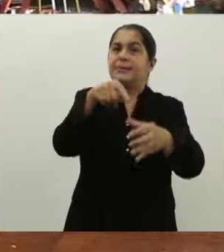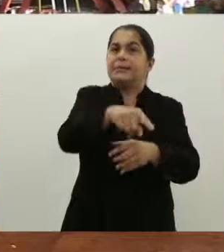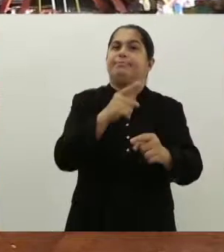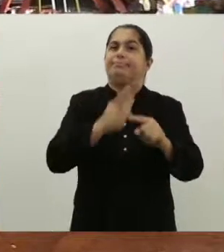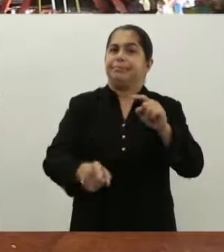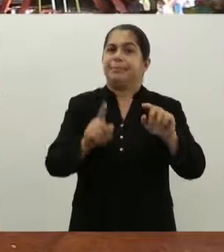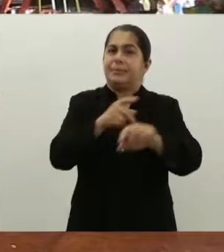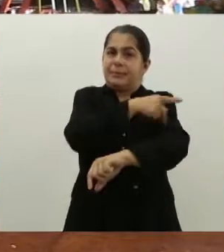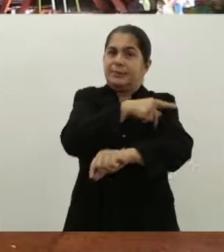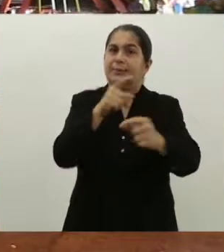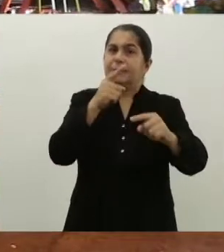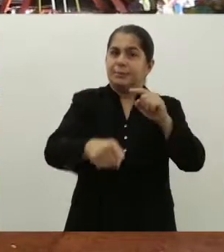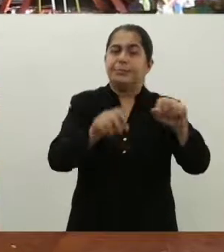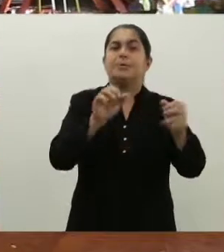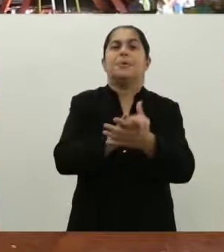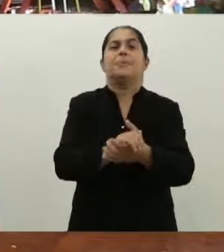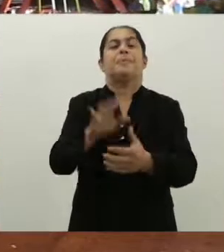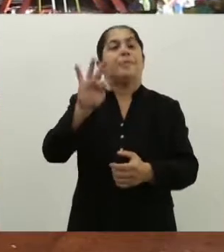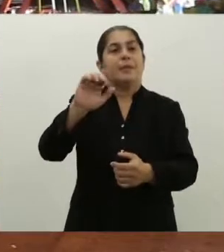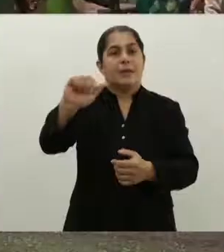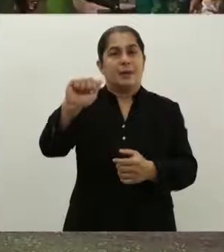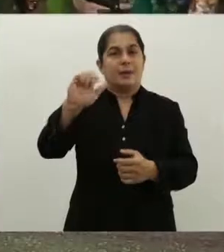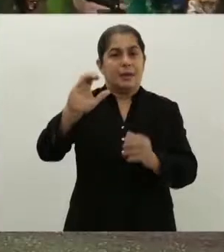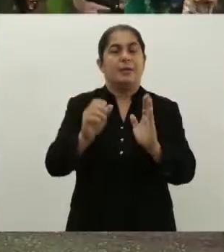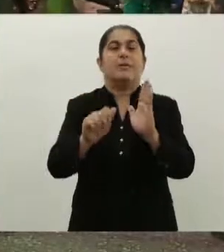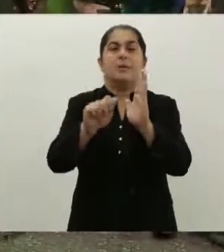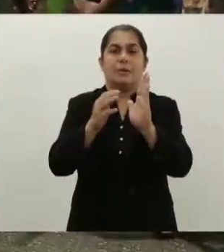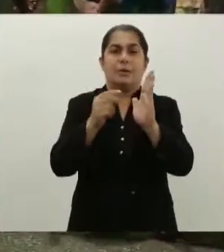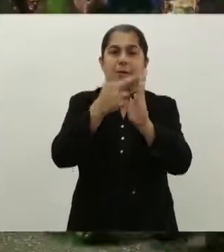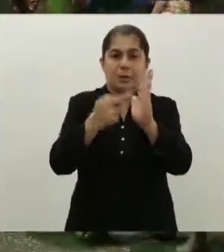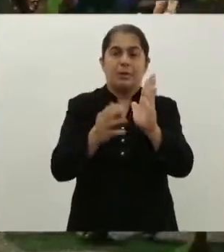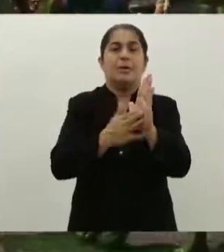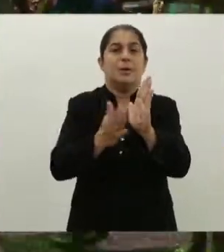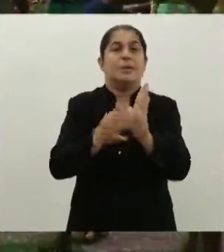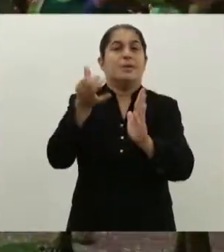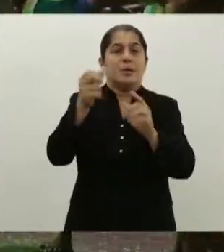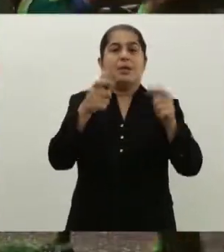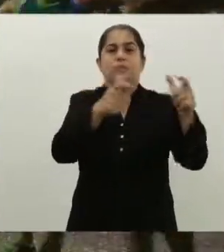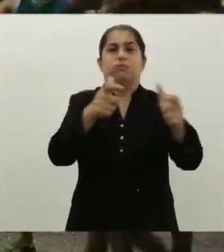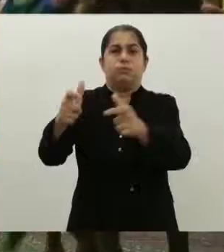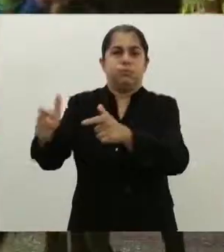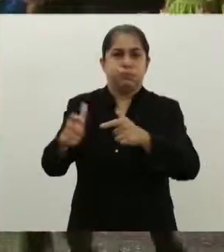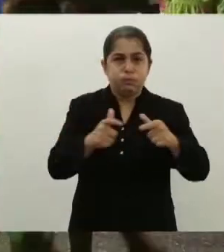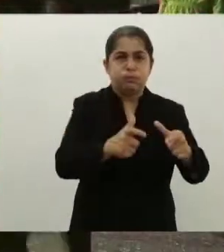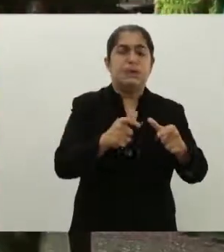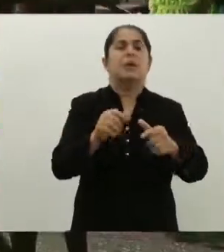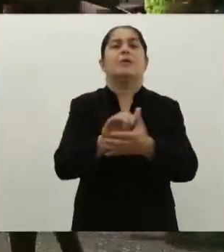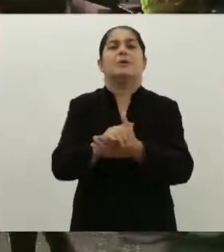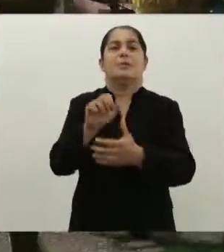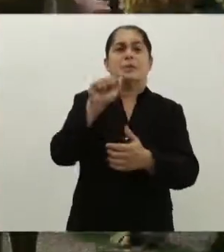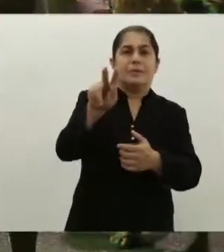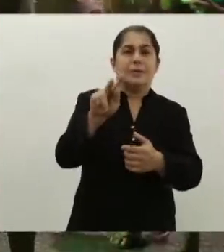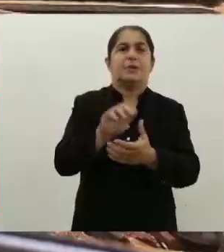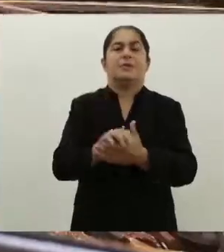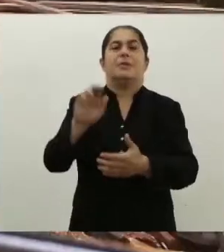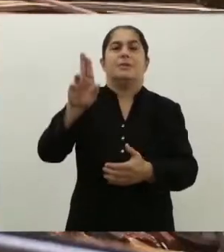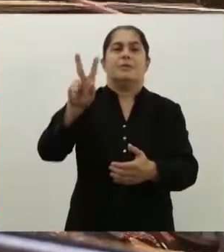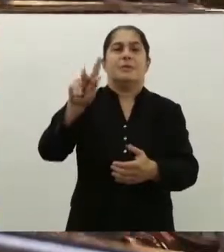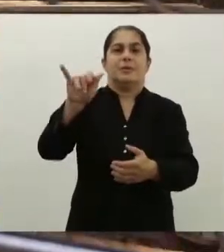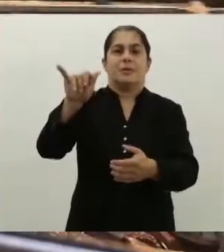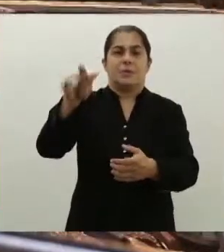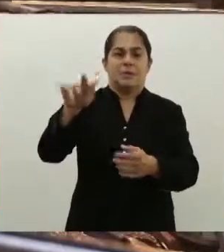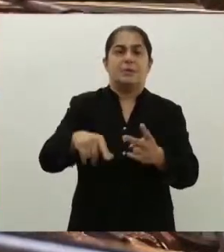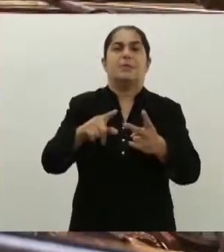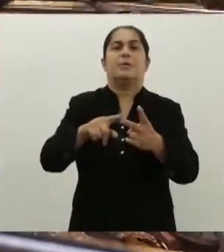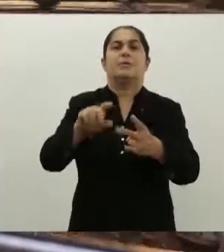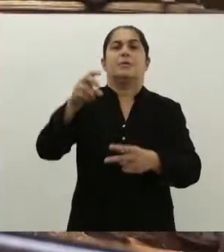Praça do Bispo. Ficou acordado também, através do TAC, que os seis parques mecânicos seriam instalados exclusivamente nas avenidas Visconde